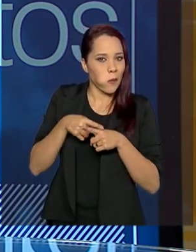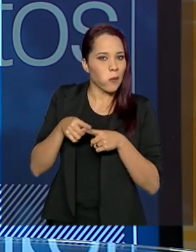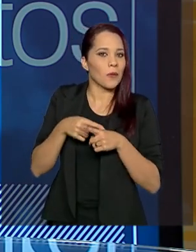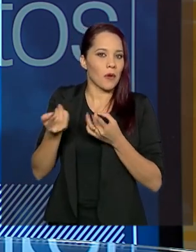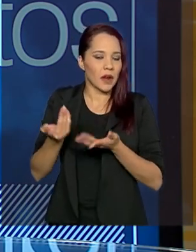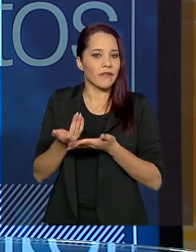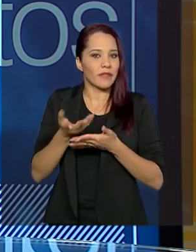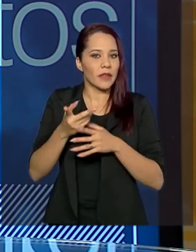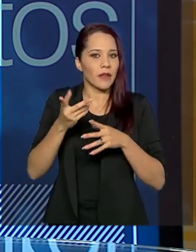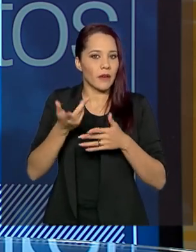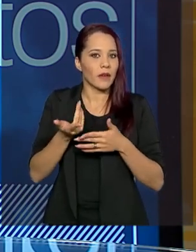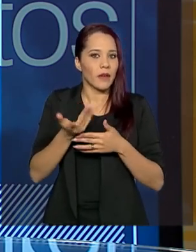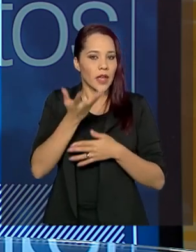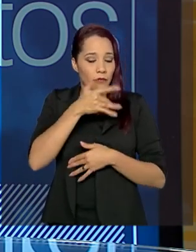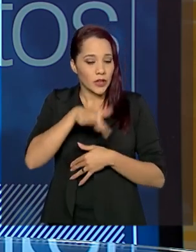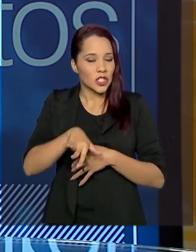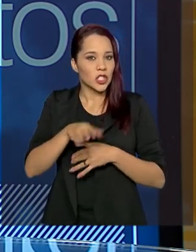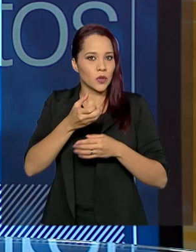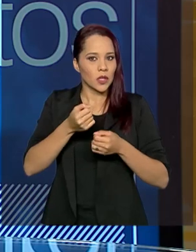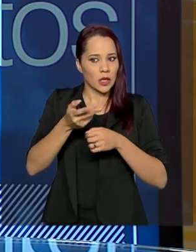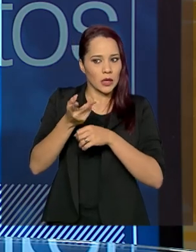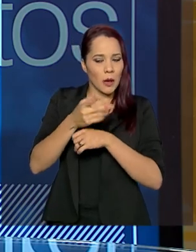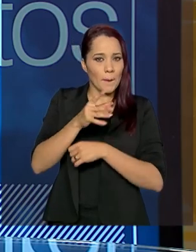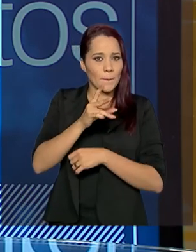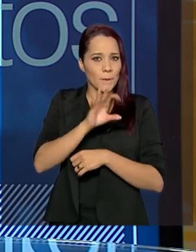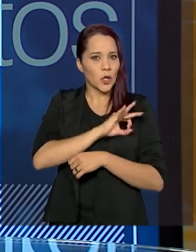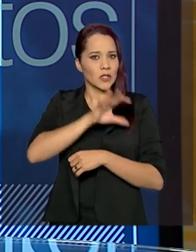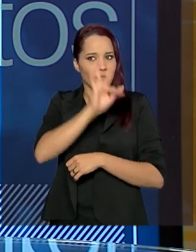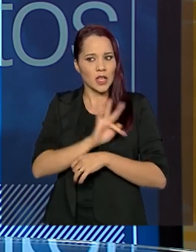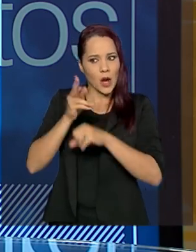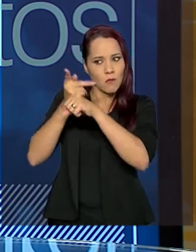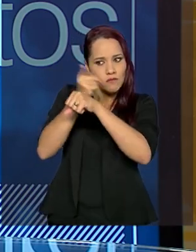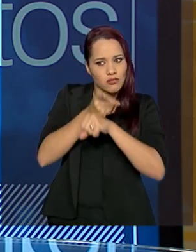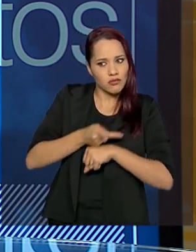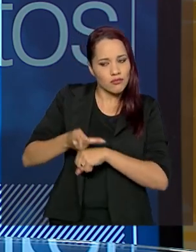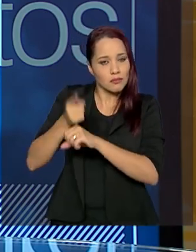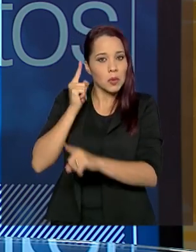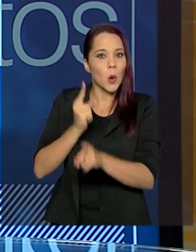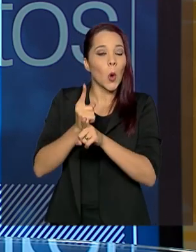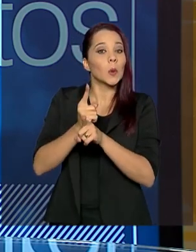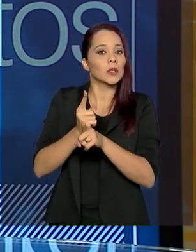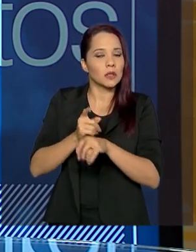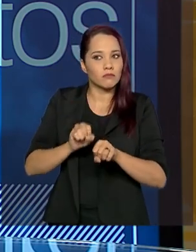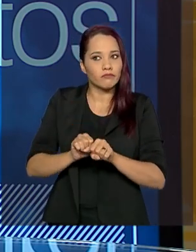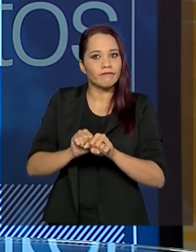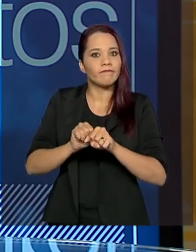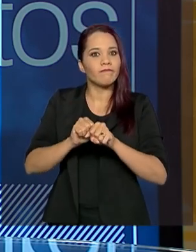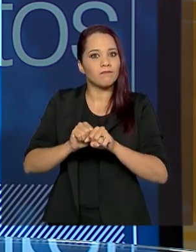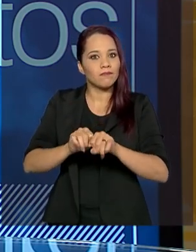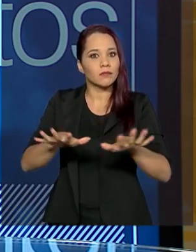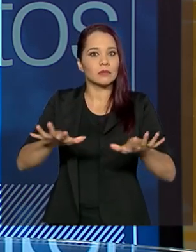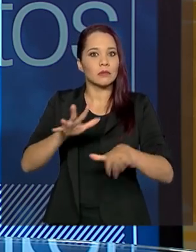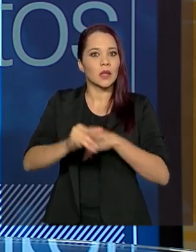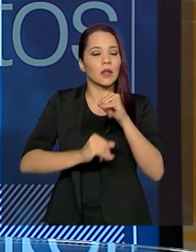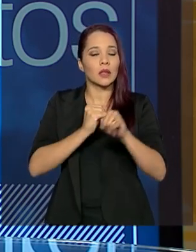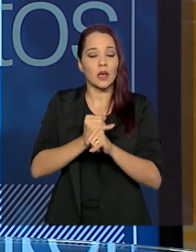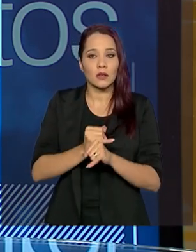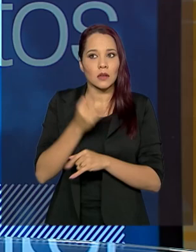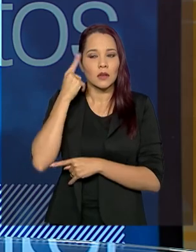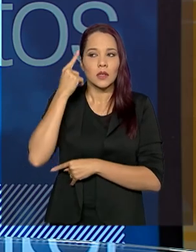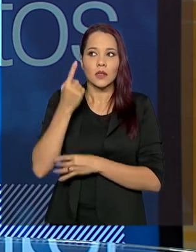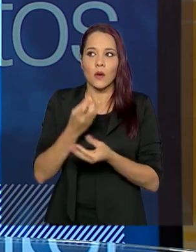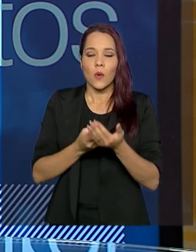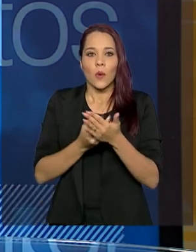que estão mapeadas na internet pela Polícia Federal, pela Interpol. Enfim, quando a gente pensa, tudo que a ainda precisa